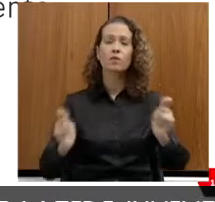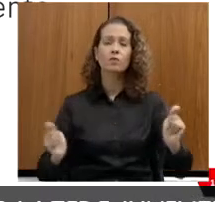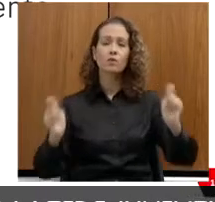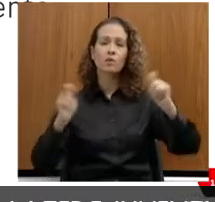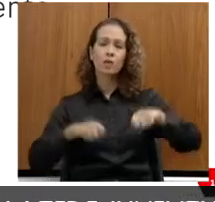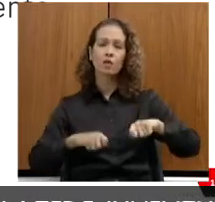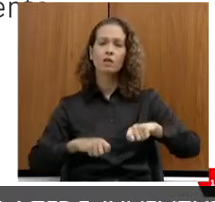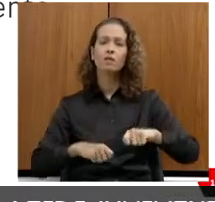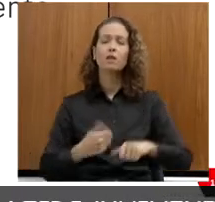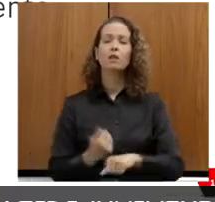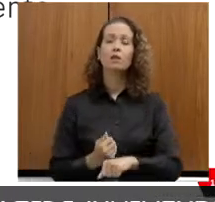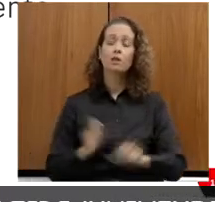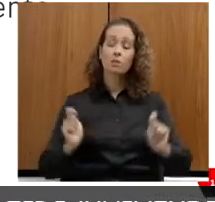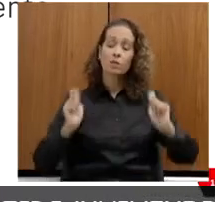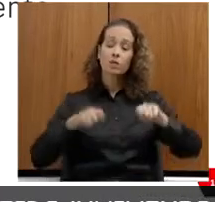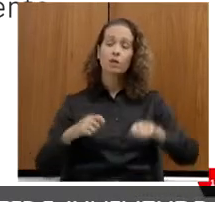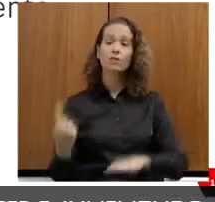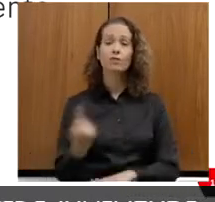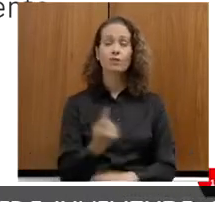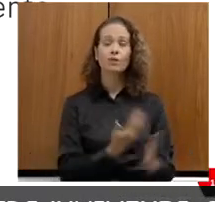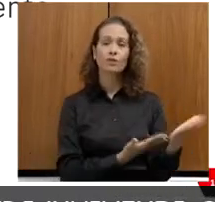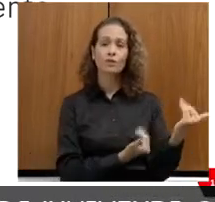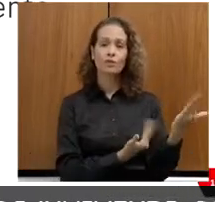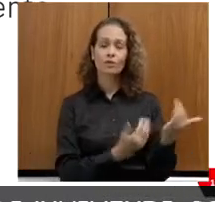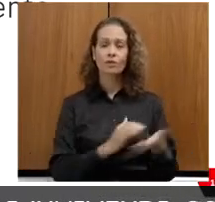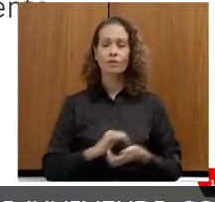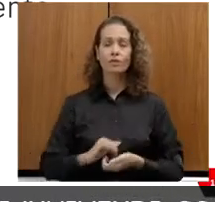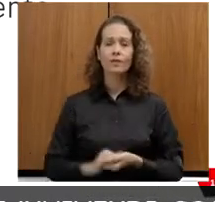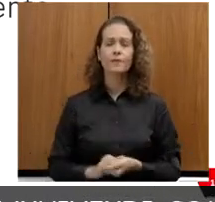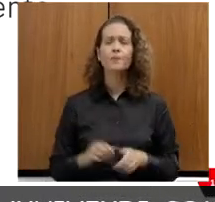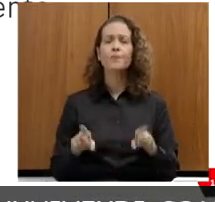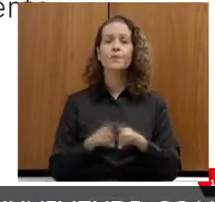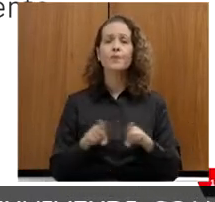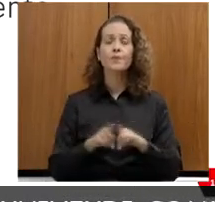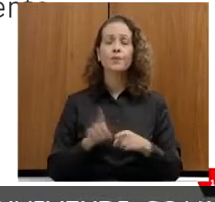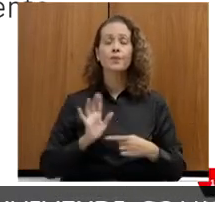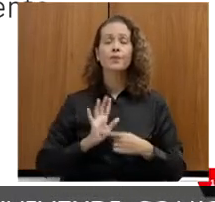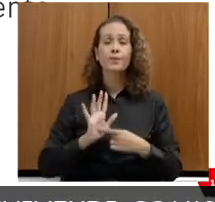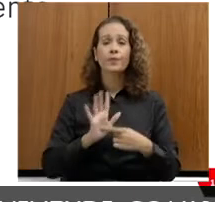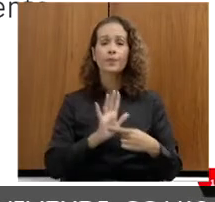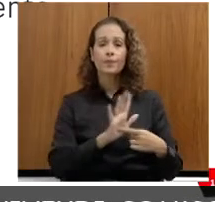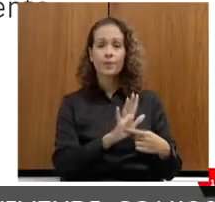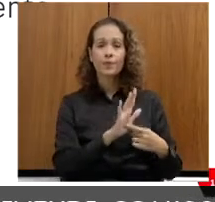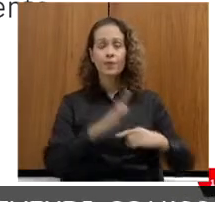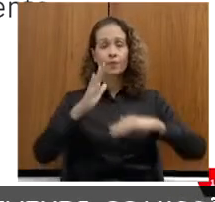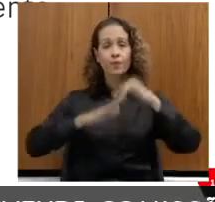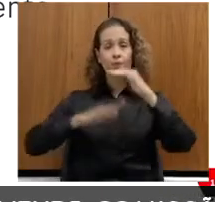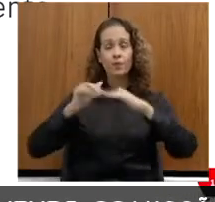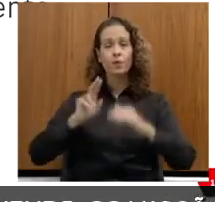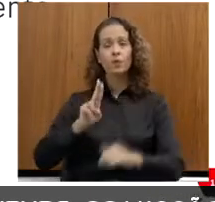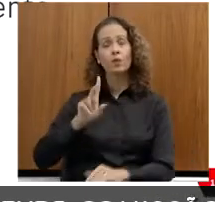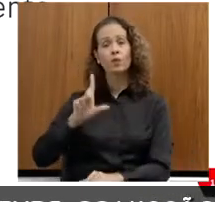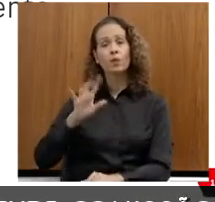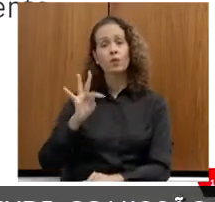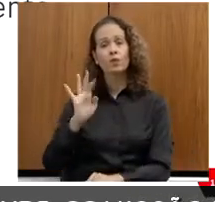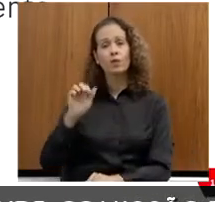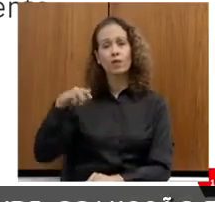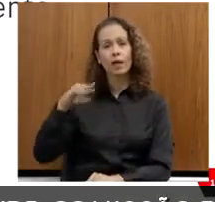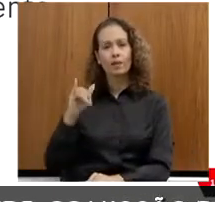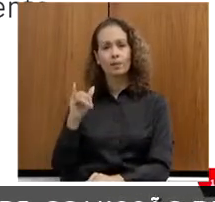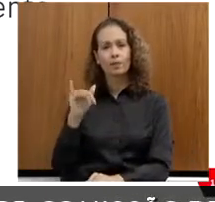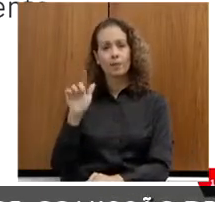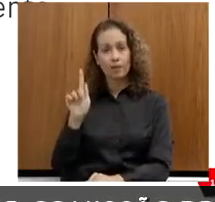habilidades também desses jovens. E também gostaria de falar da qualificação profissional da Ultramig, que hoje ela está